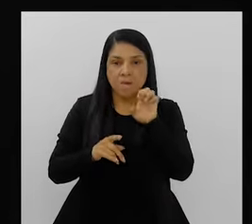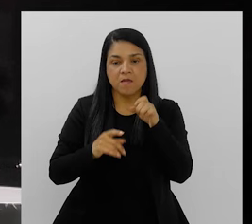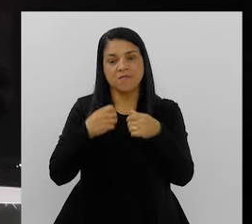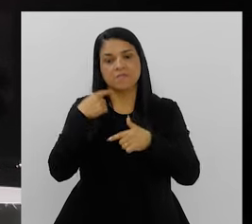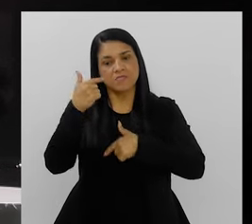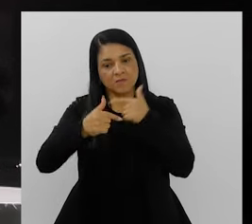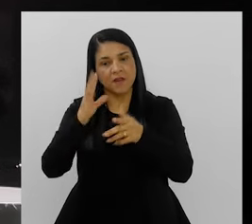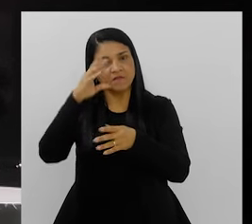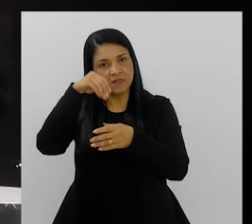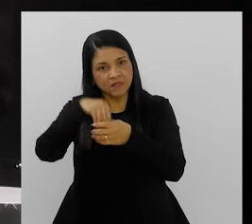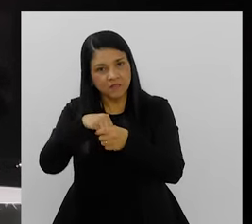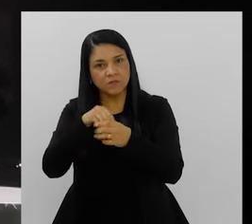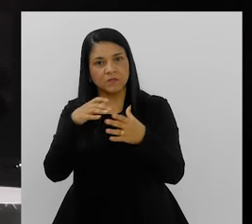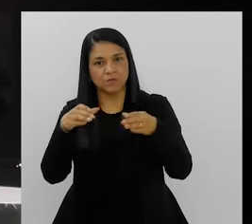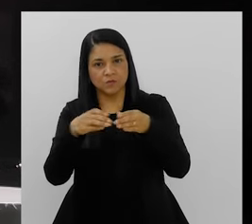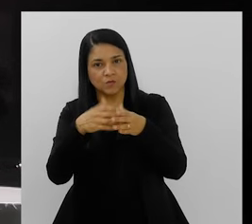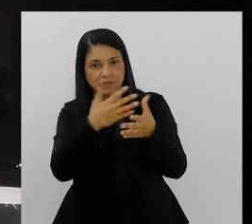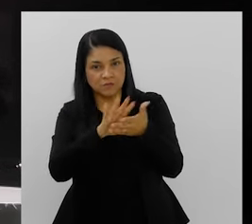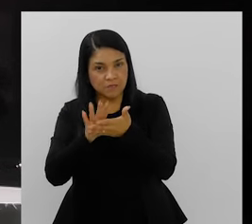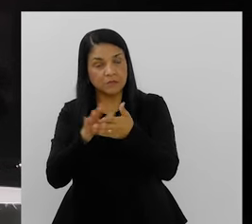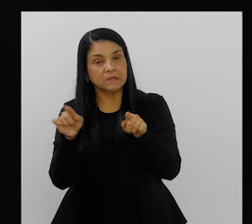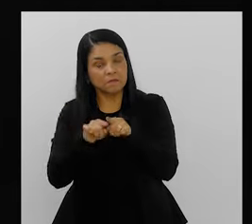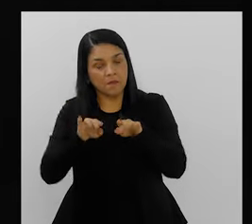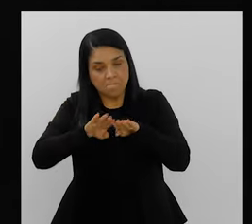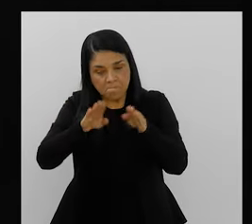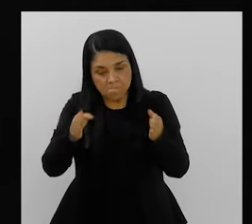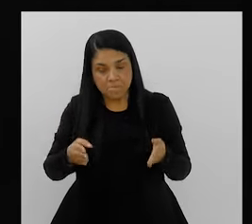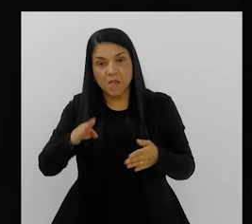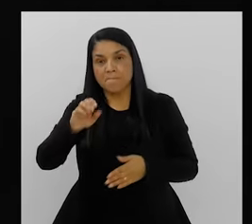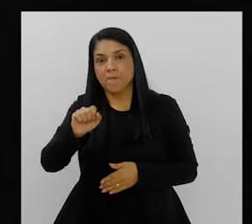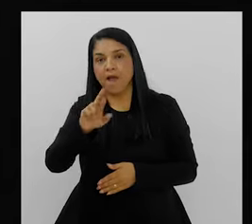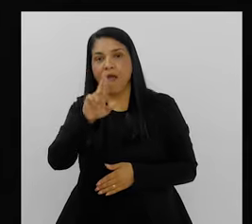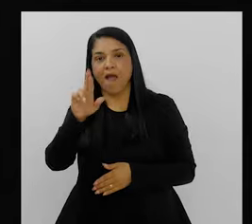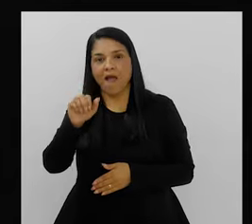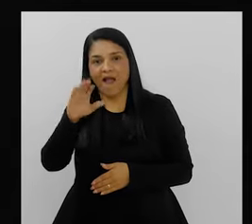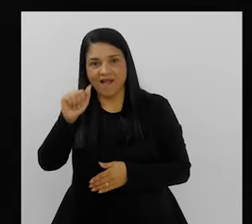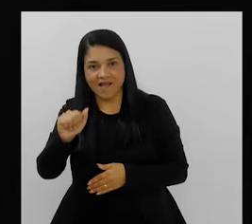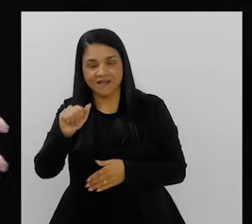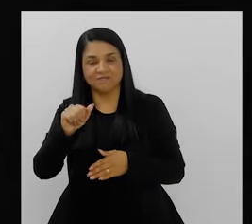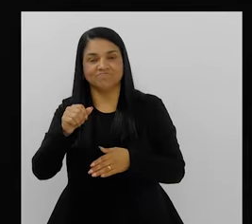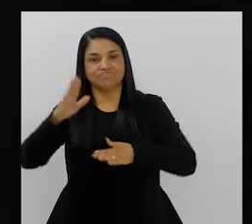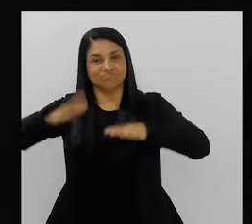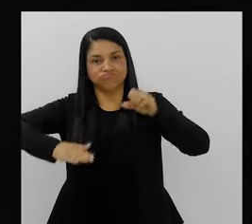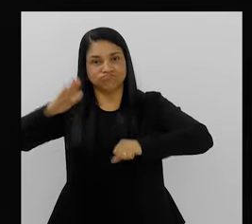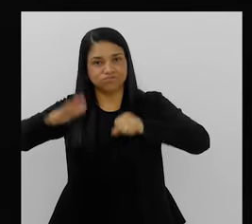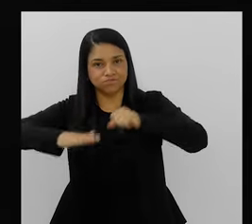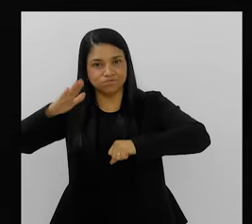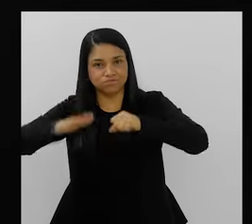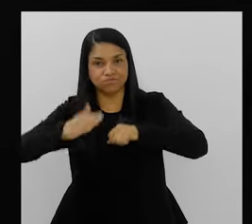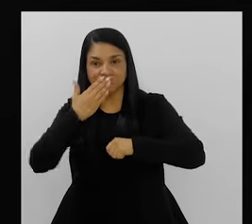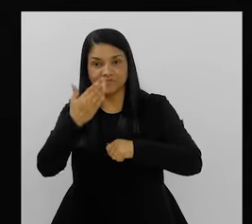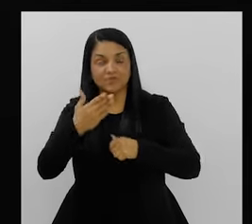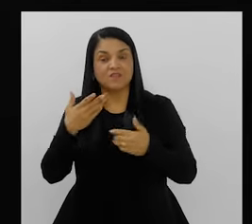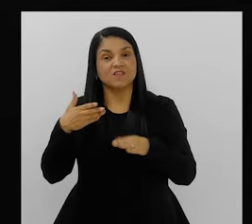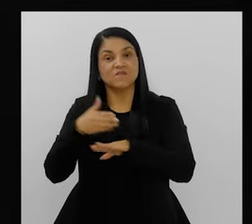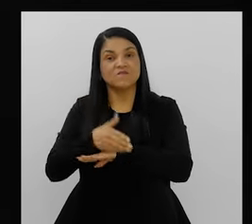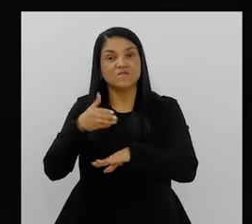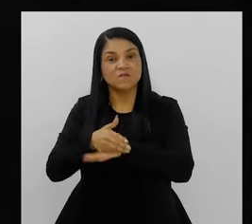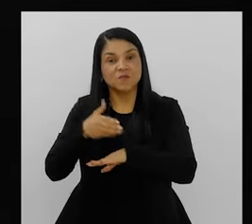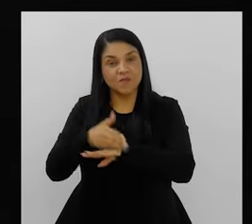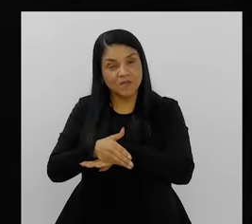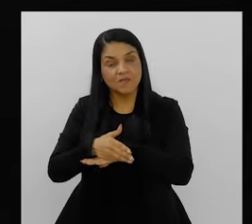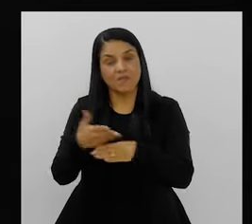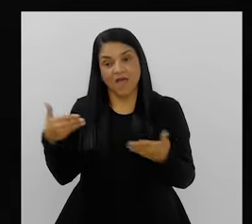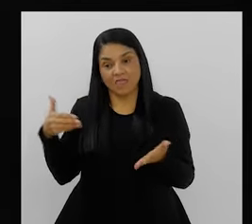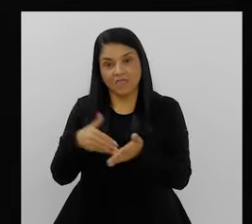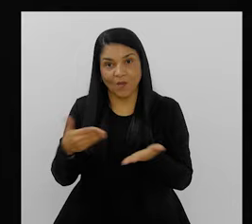além de trabalharem na escola, botavam barraca na porta do Salgueiro. Os frequentadores da barraca da minha mãe frequentam o Salgueiro até hoje. Minha